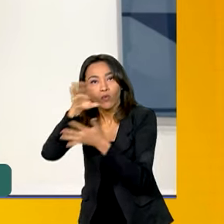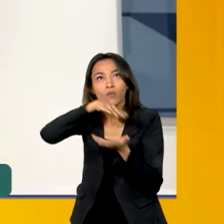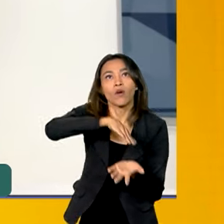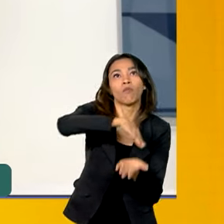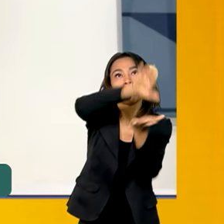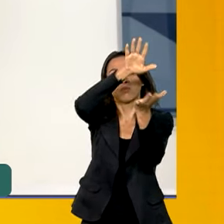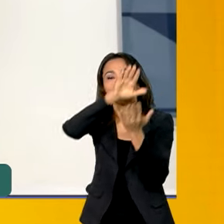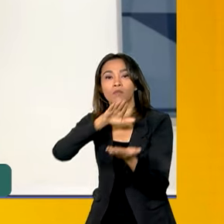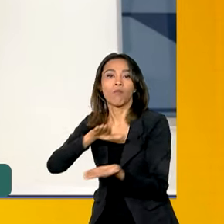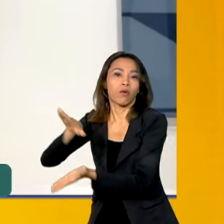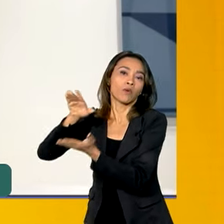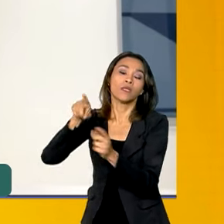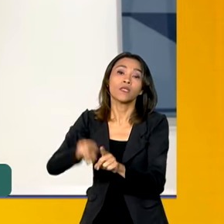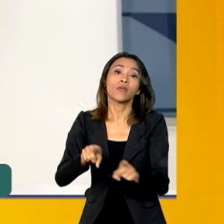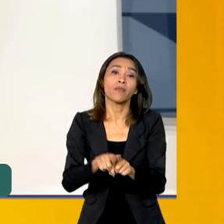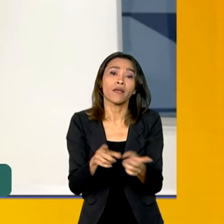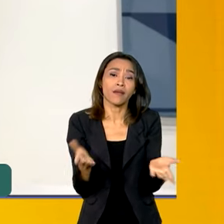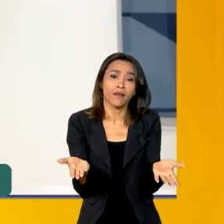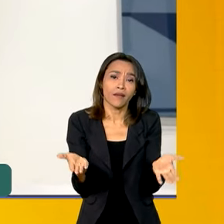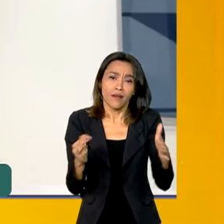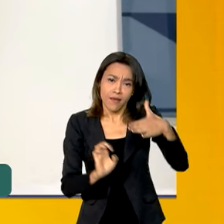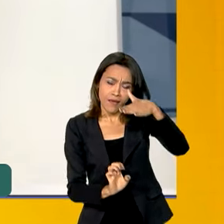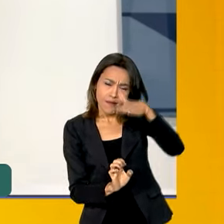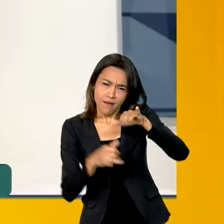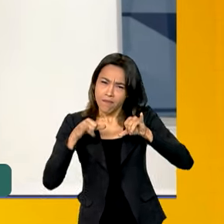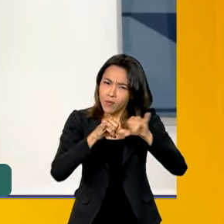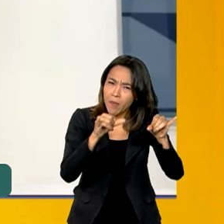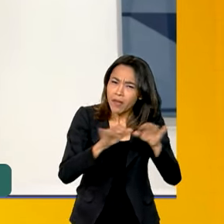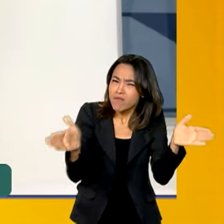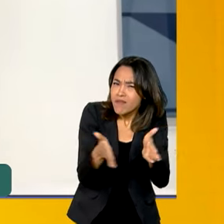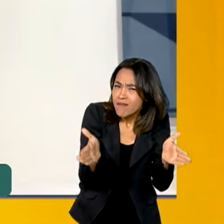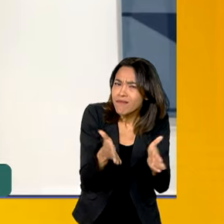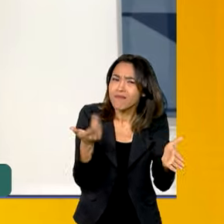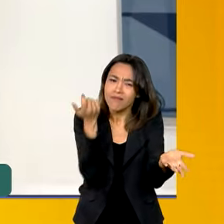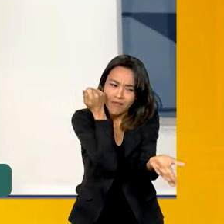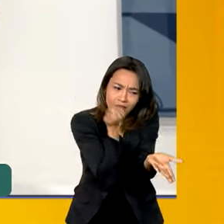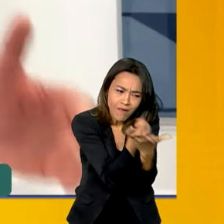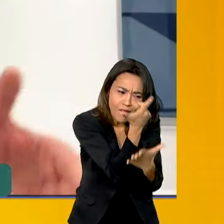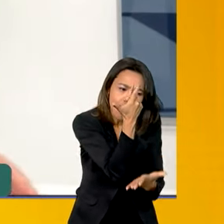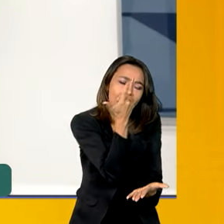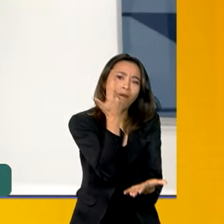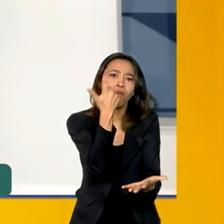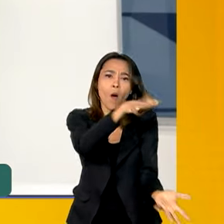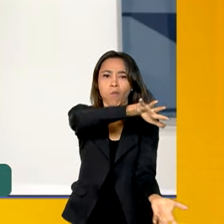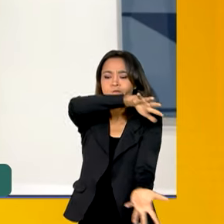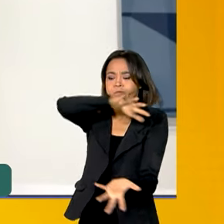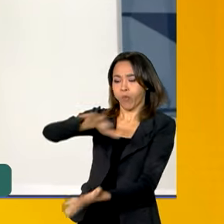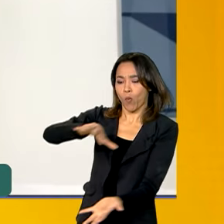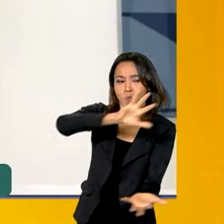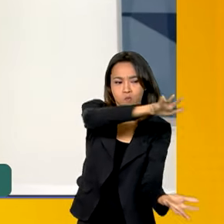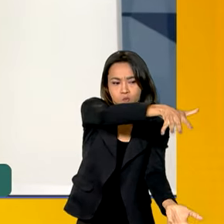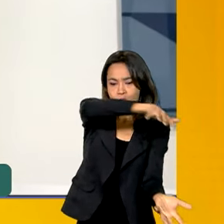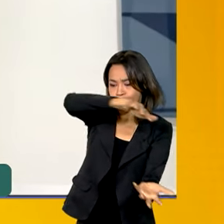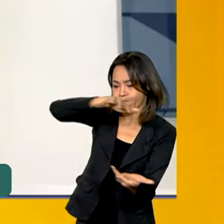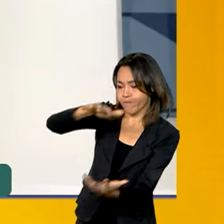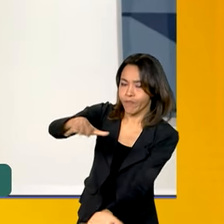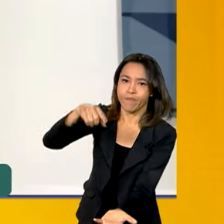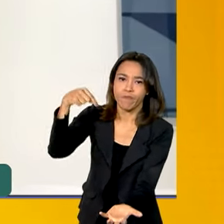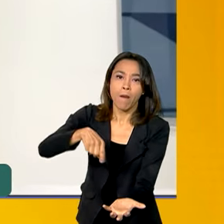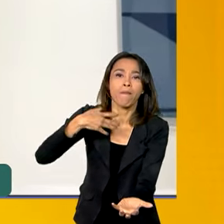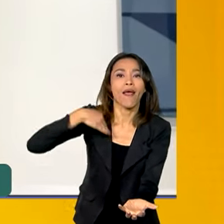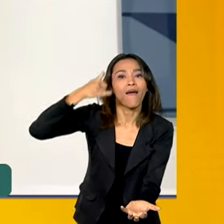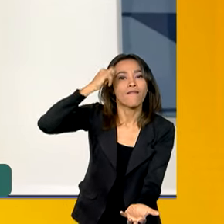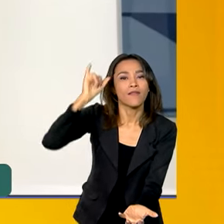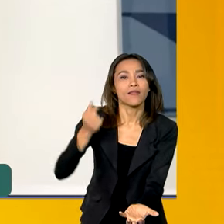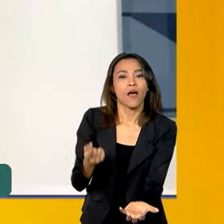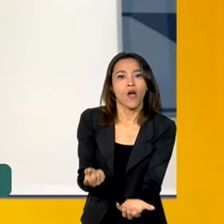os pequenos varejistas que se abastecem, que compram dos grandes atacarejos. Nós queremos justamente evitar